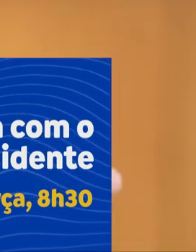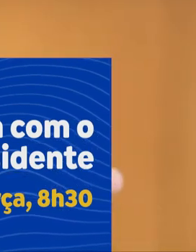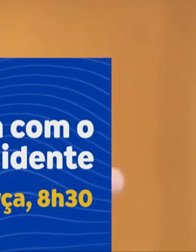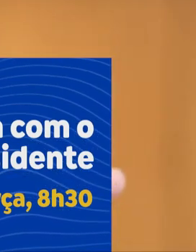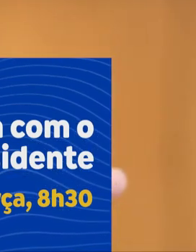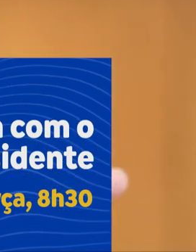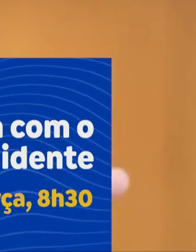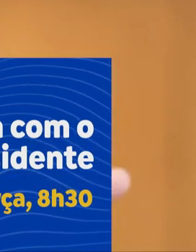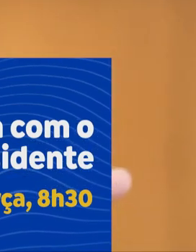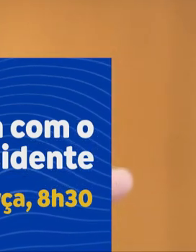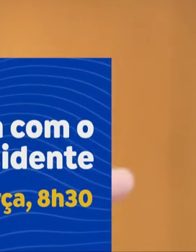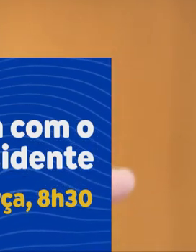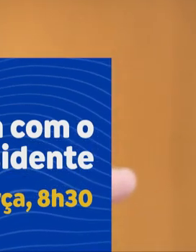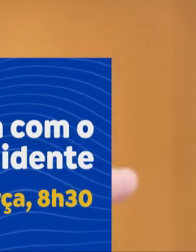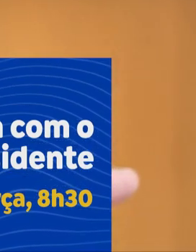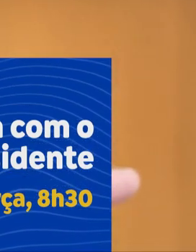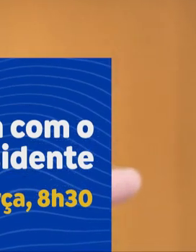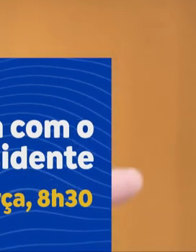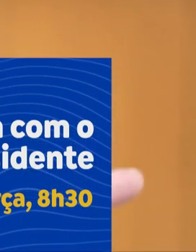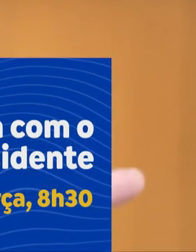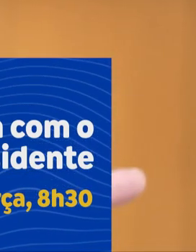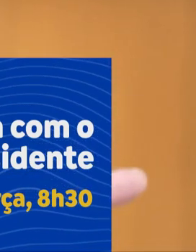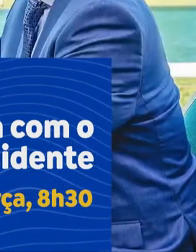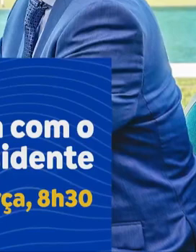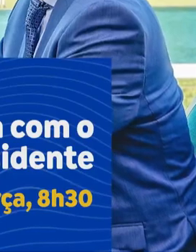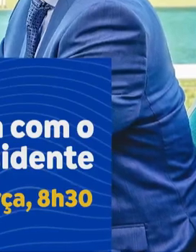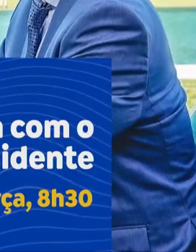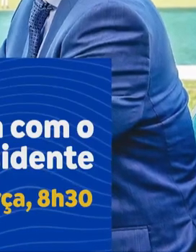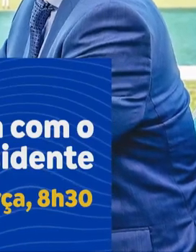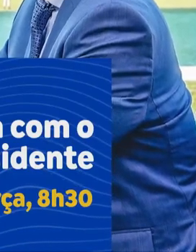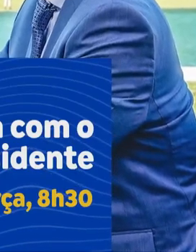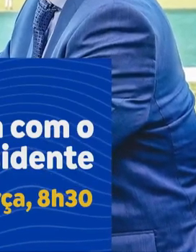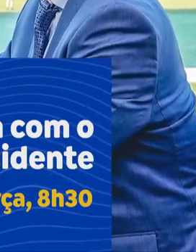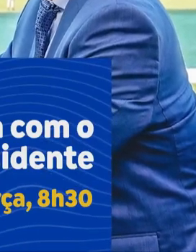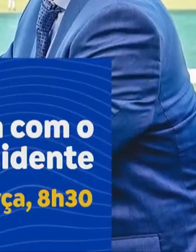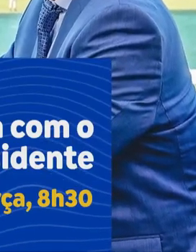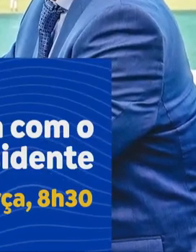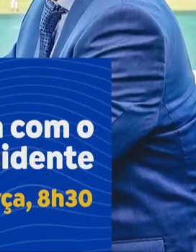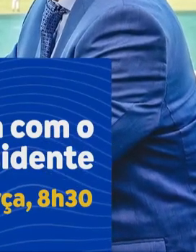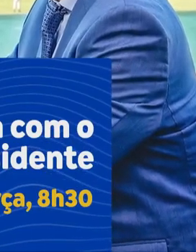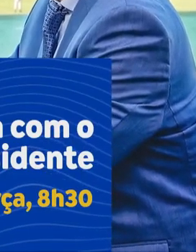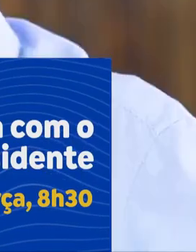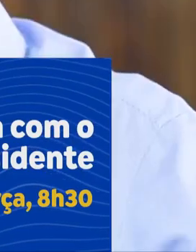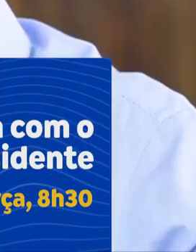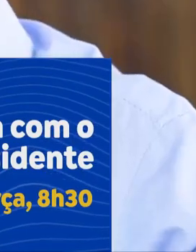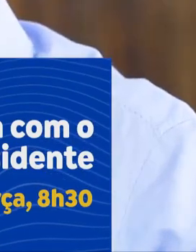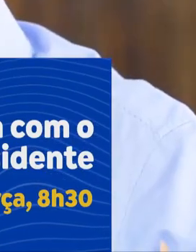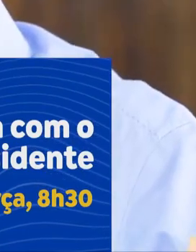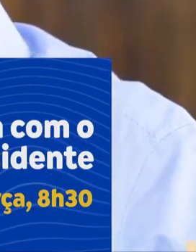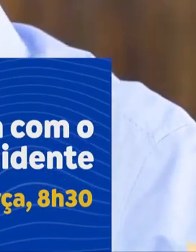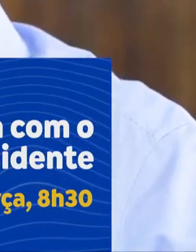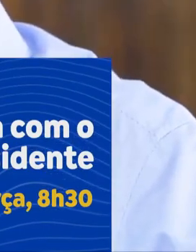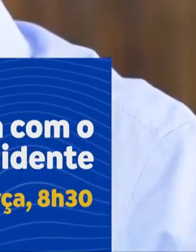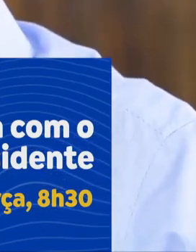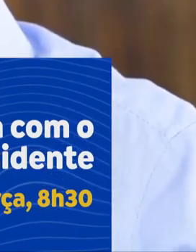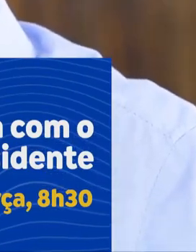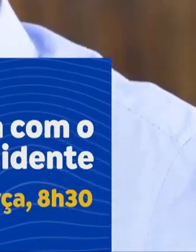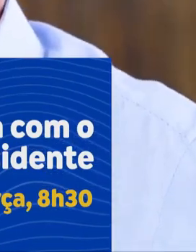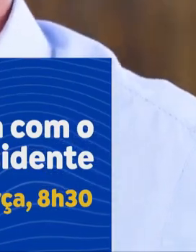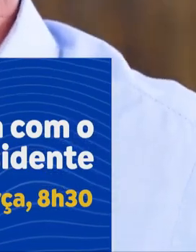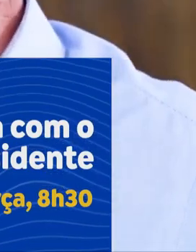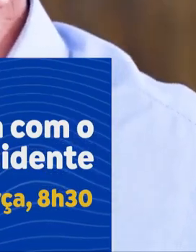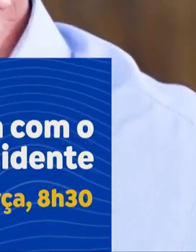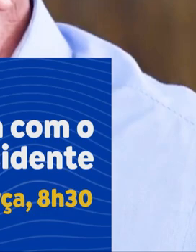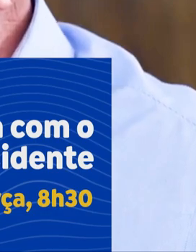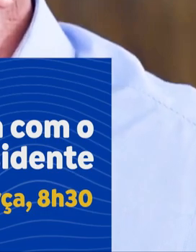Toda terça-feira estarei pronto para discutir o assunto que você entender que deve ser discutido. Nós já sabemos, sabe,